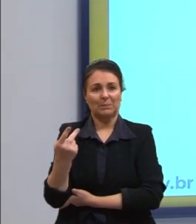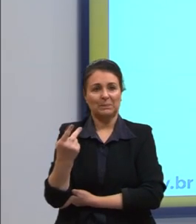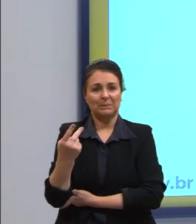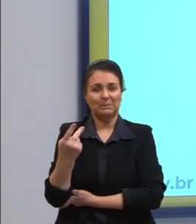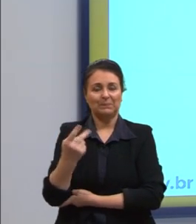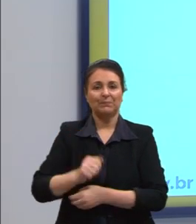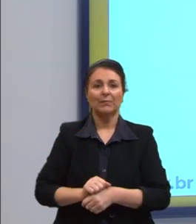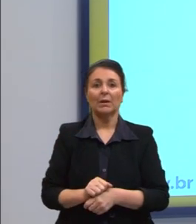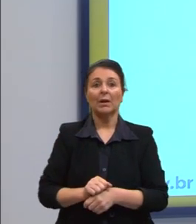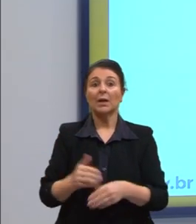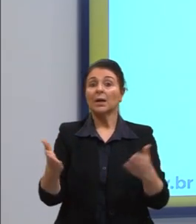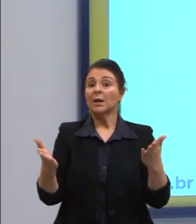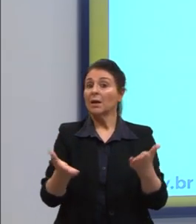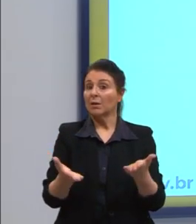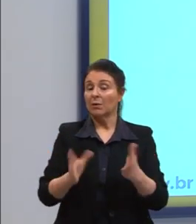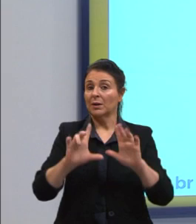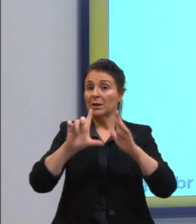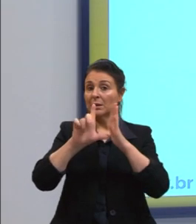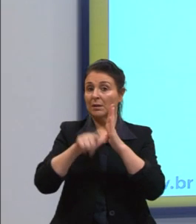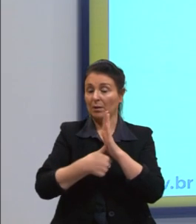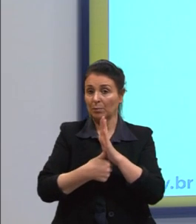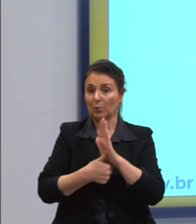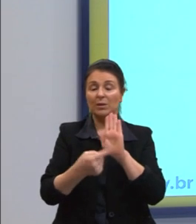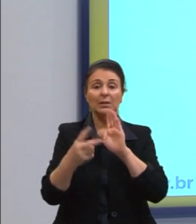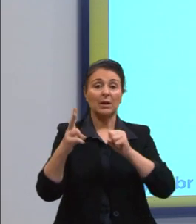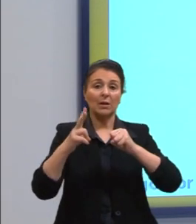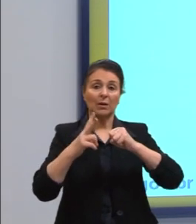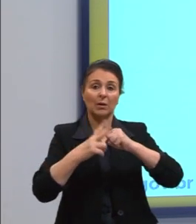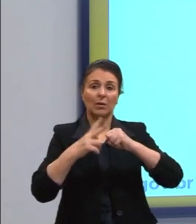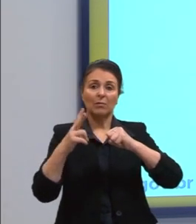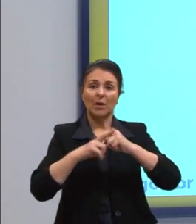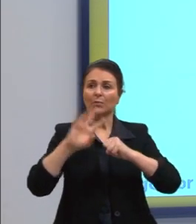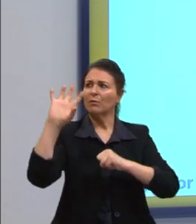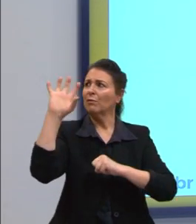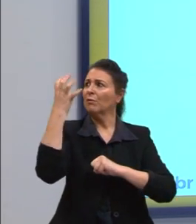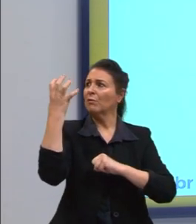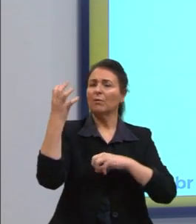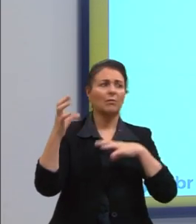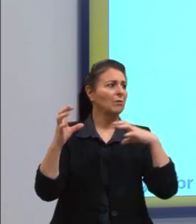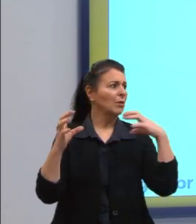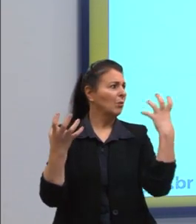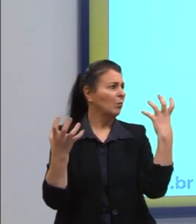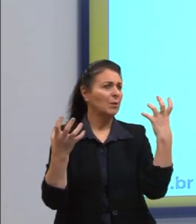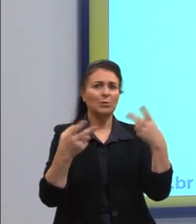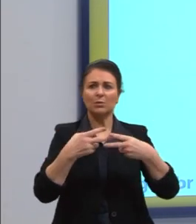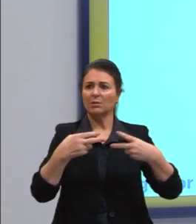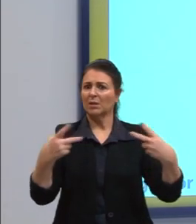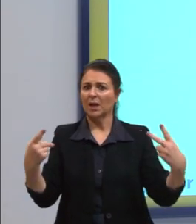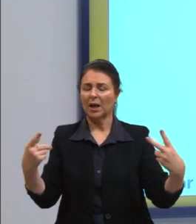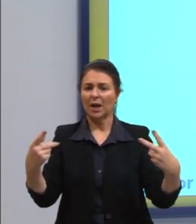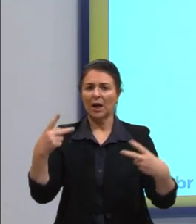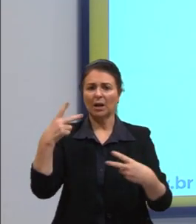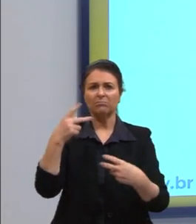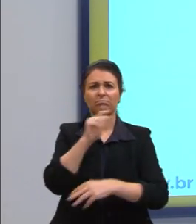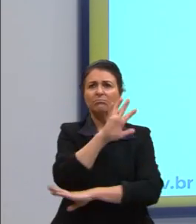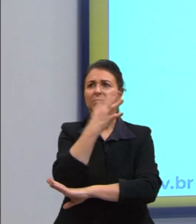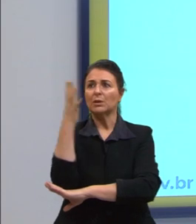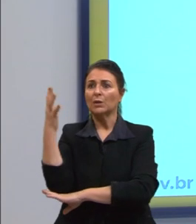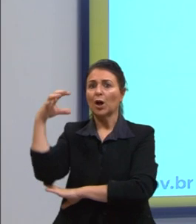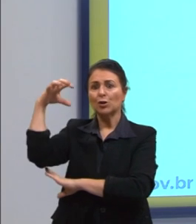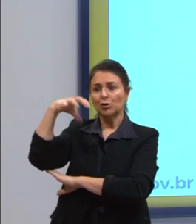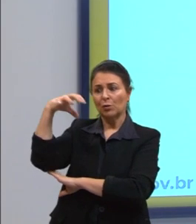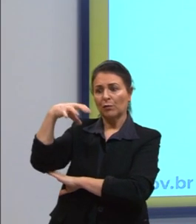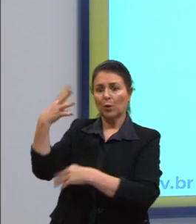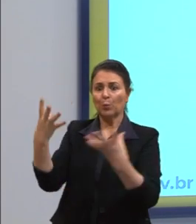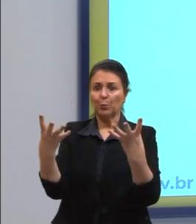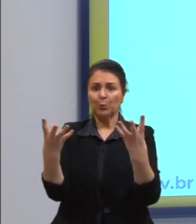E, por fim, verbos que indicam o fenômeno da natureza. Olhem ali, choveu muito nessa noite.